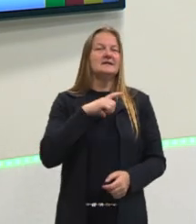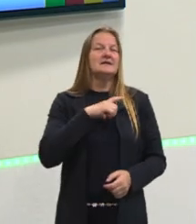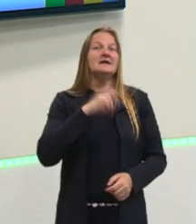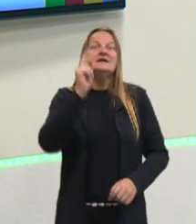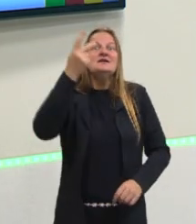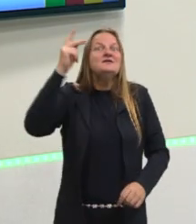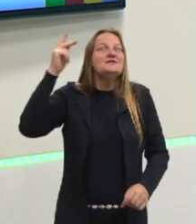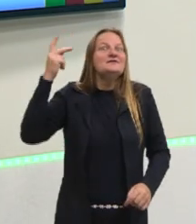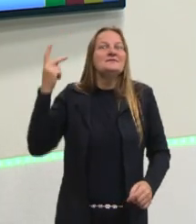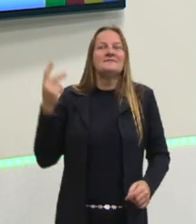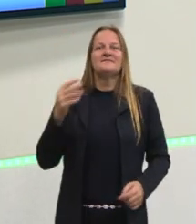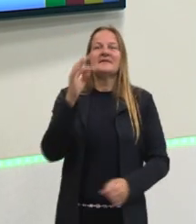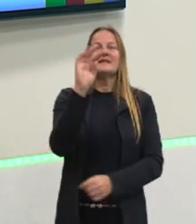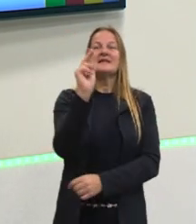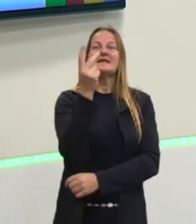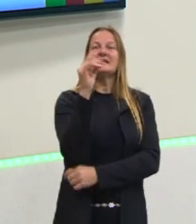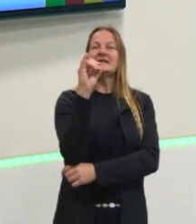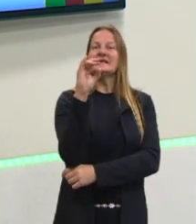história.